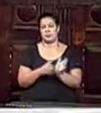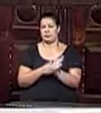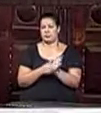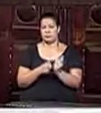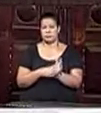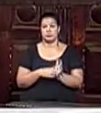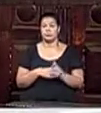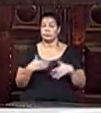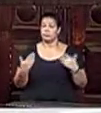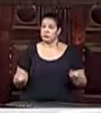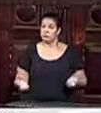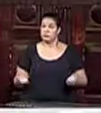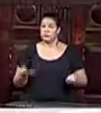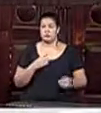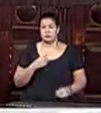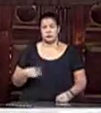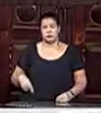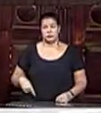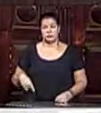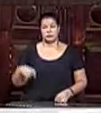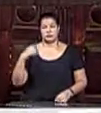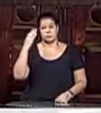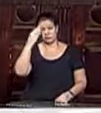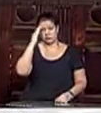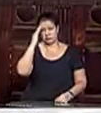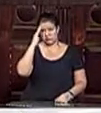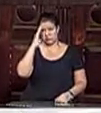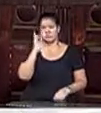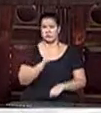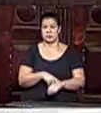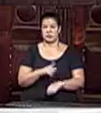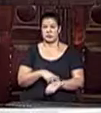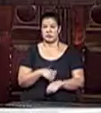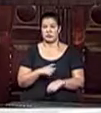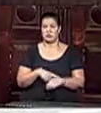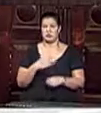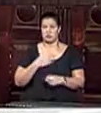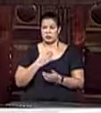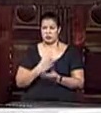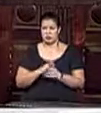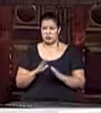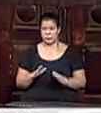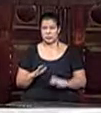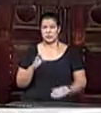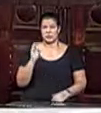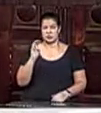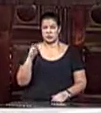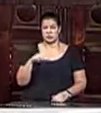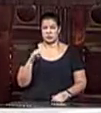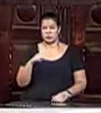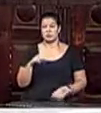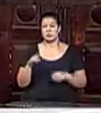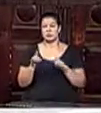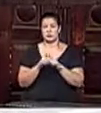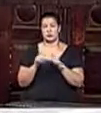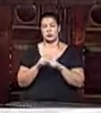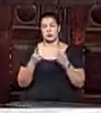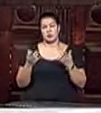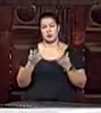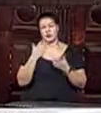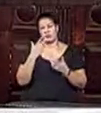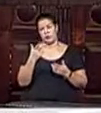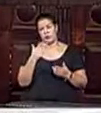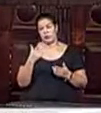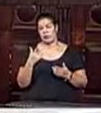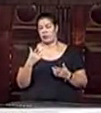Então, senhora presidente, entendendo que está na hora de terminar a minha fala, nos meus cinco minutos, eu gostaria de deixar claro